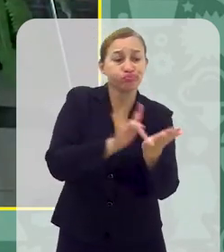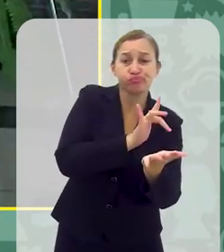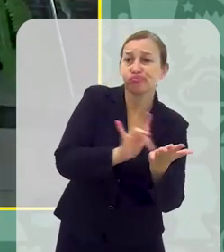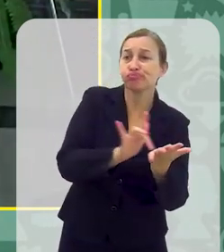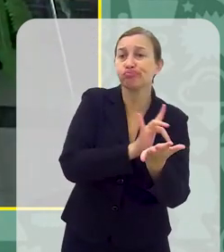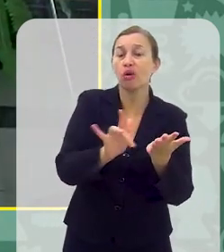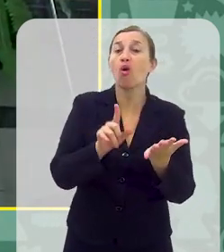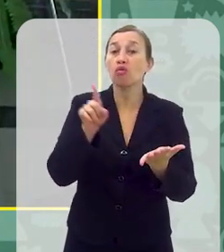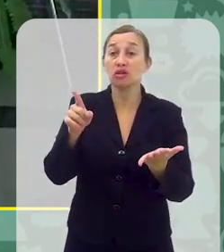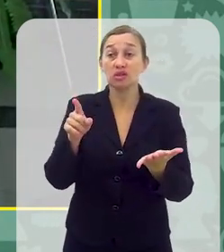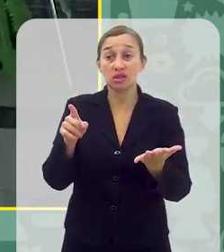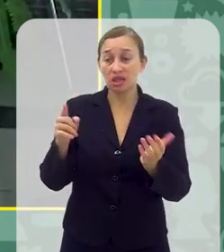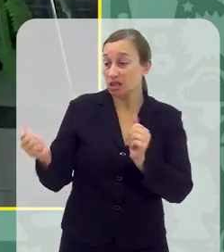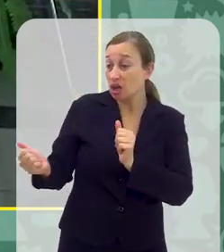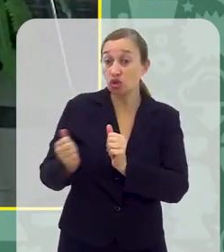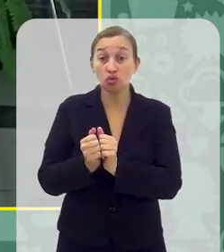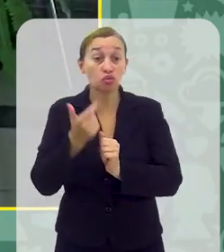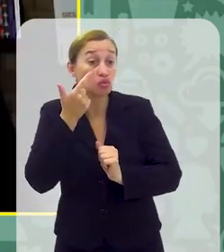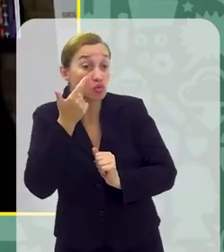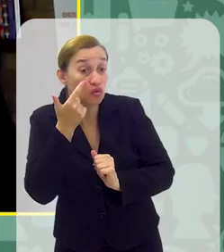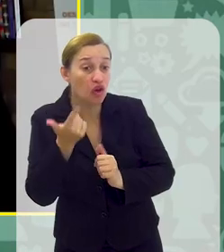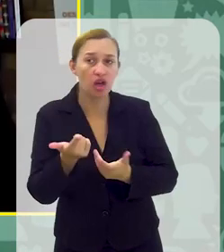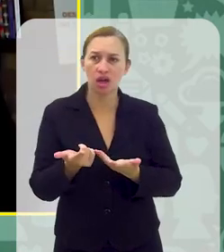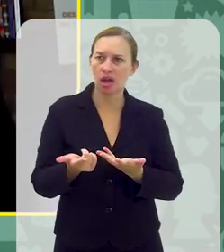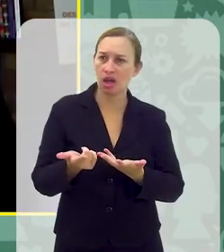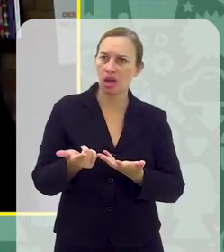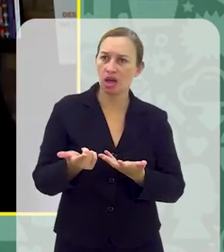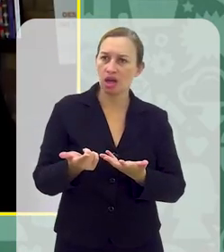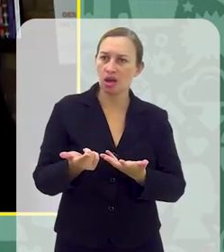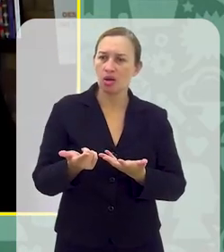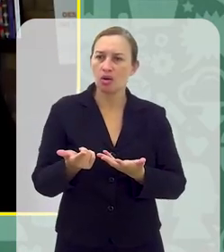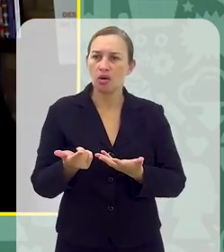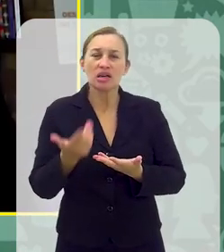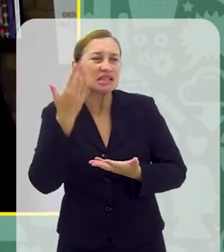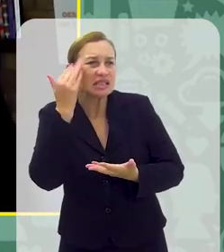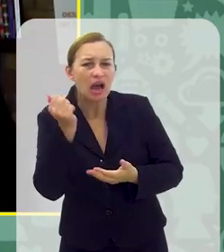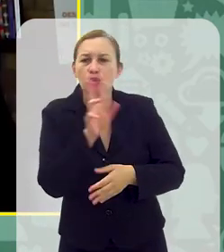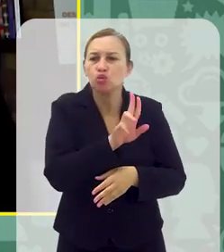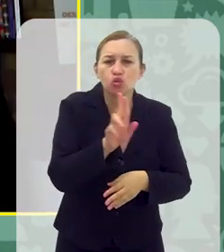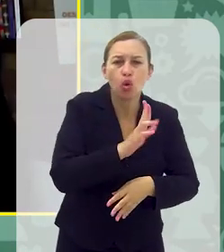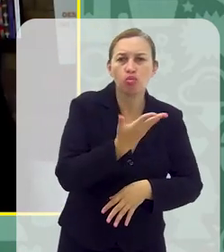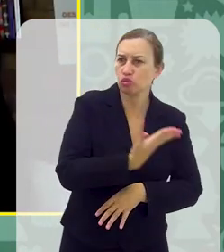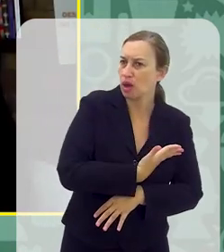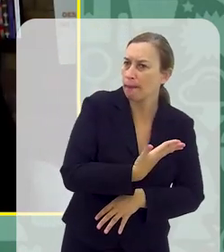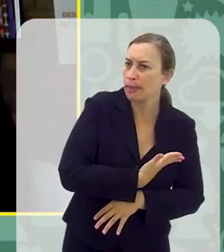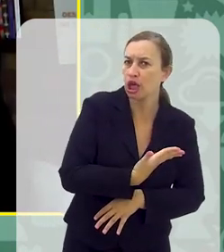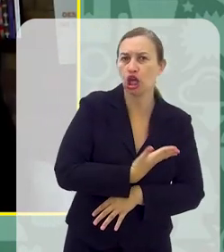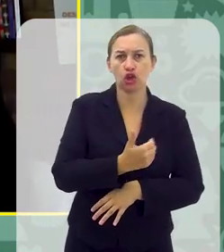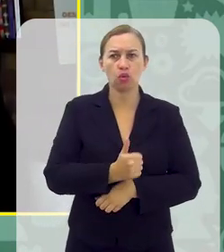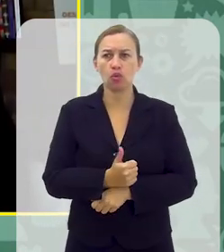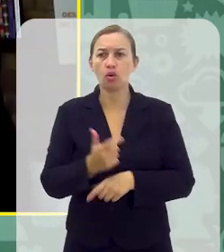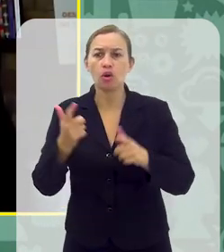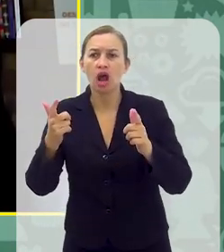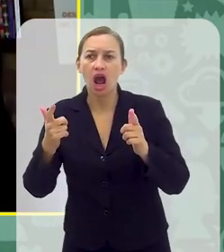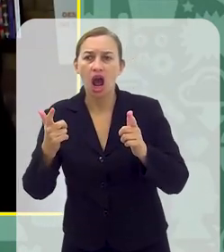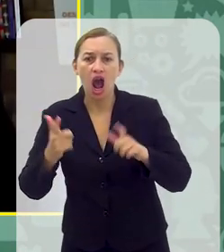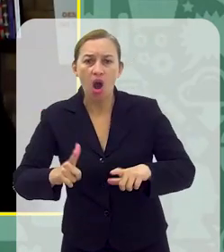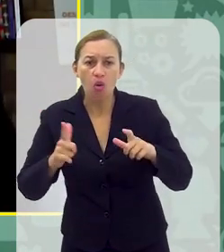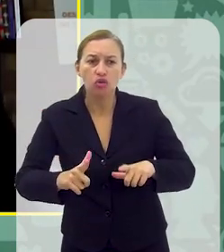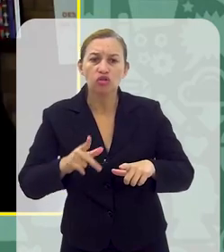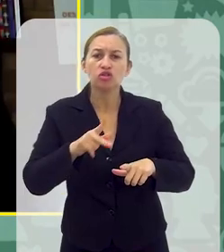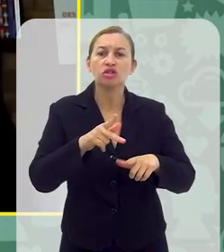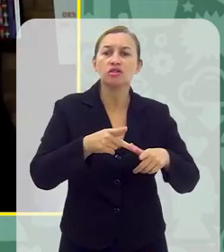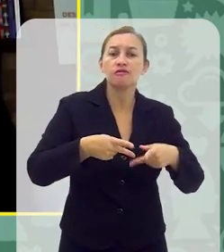celular um pouquinho Você participa, como a Carolina falou muito bem Participa da vida do filho Sabe o nome dos amigos Sabe onde que